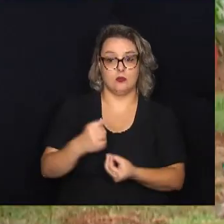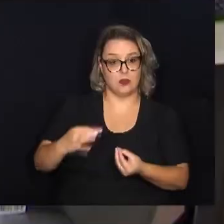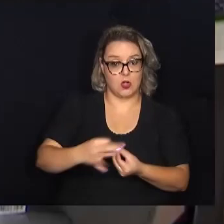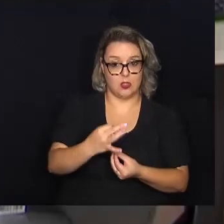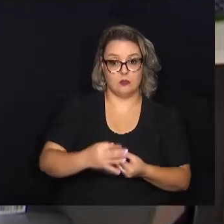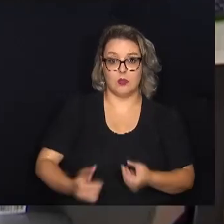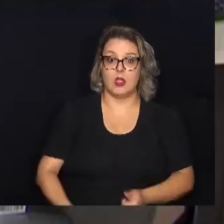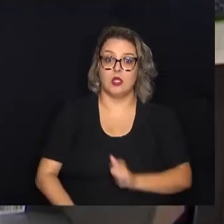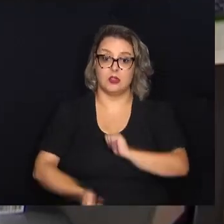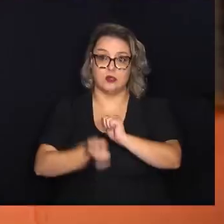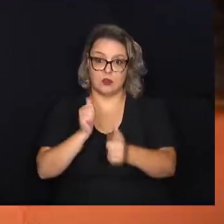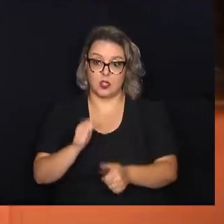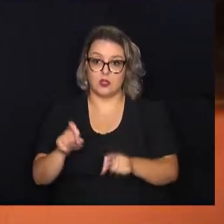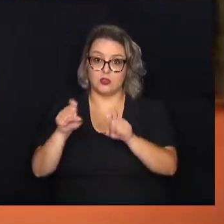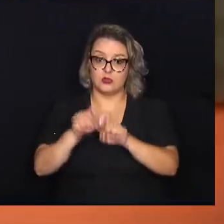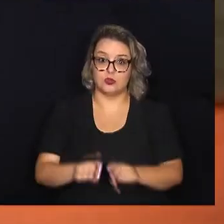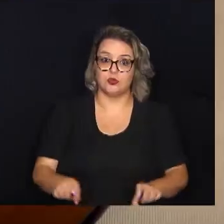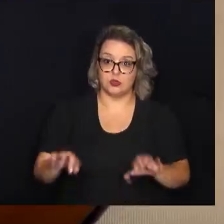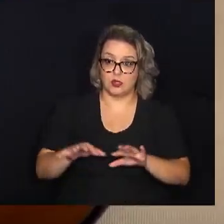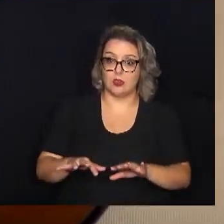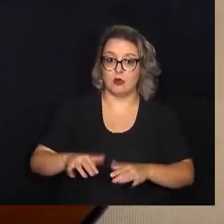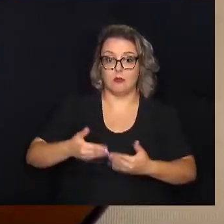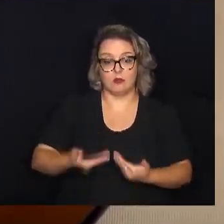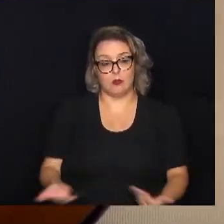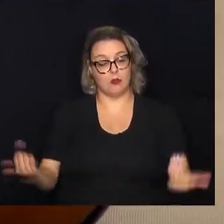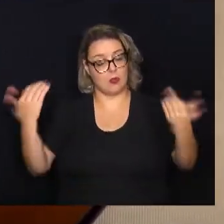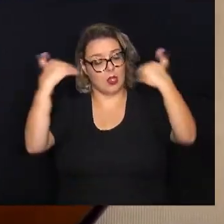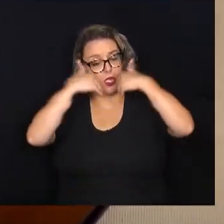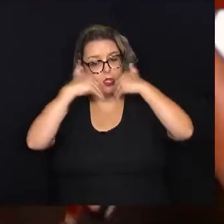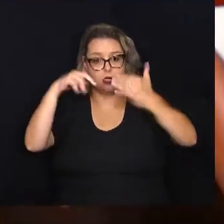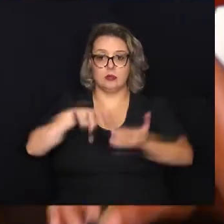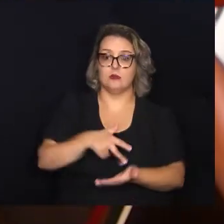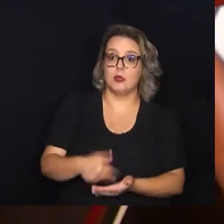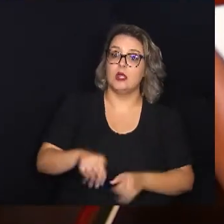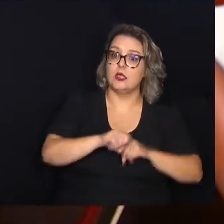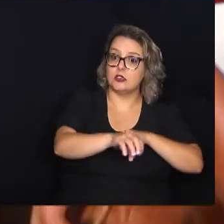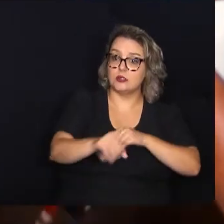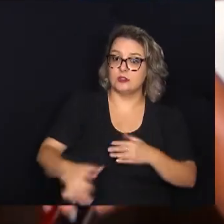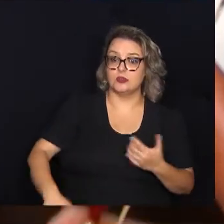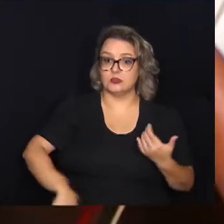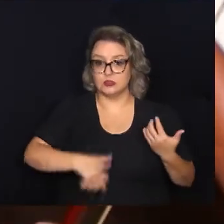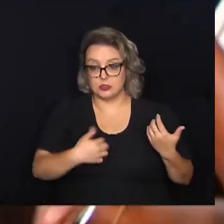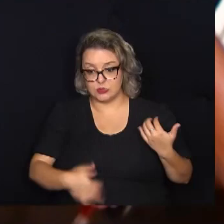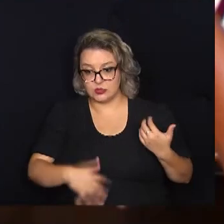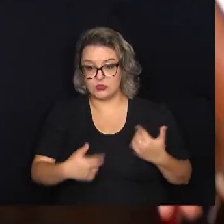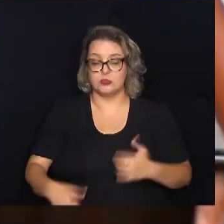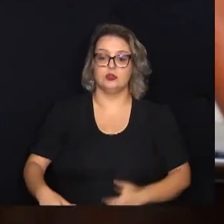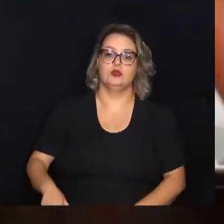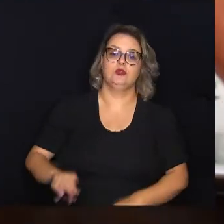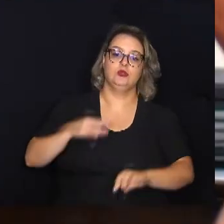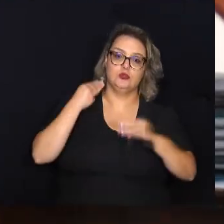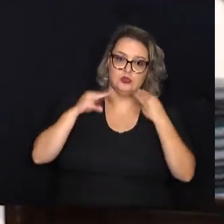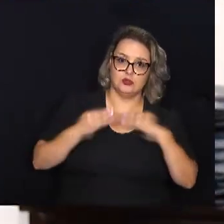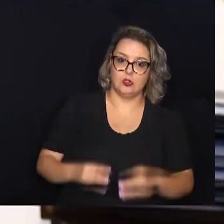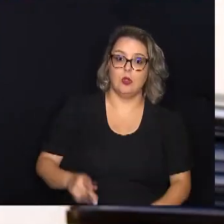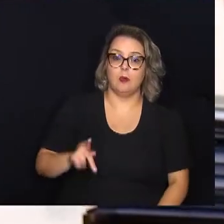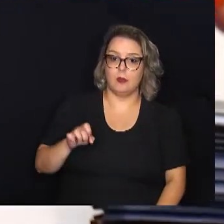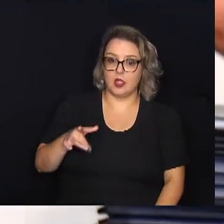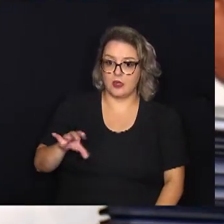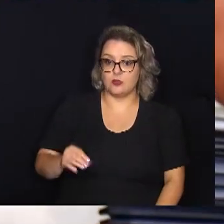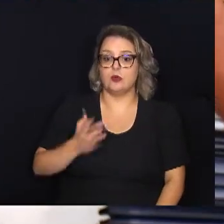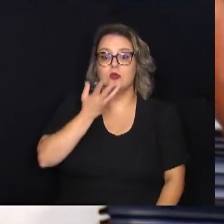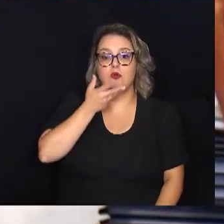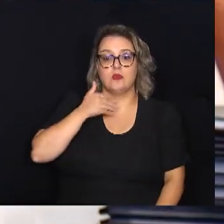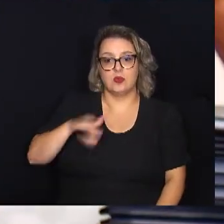esporte, informática, balé e ensino de música. Pedro passou a infância na instituição e